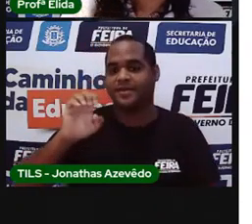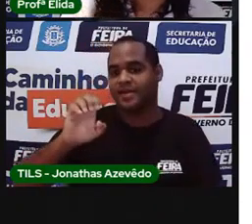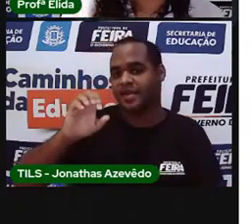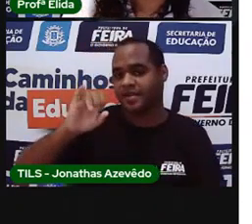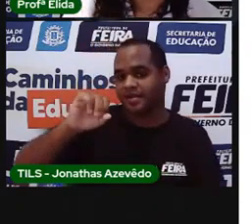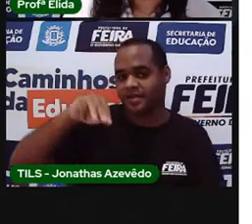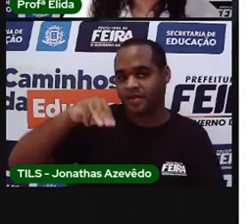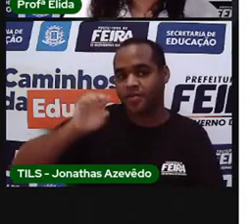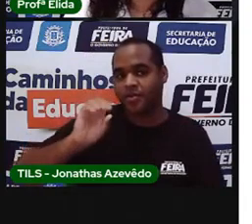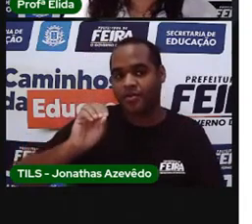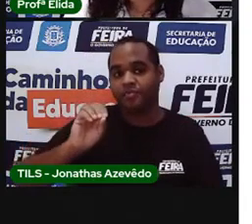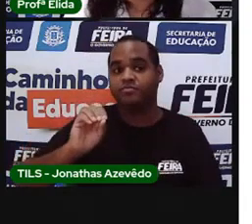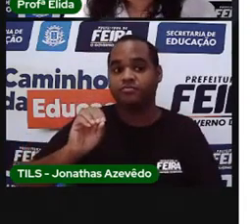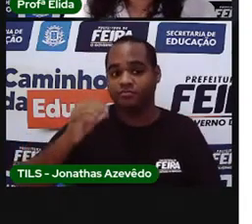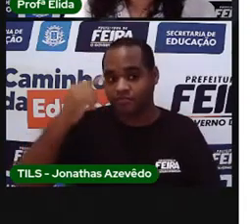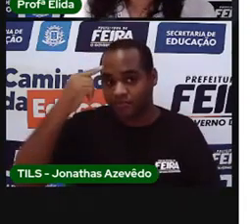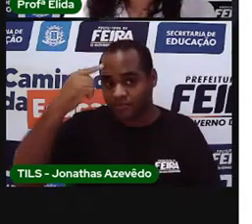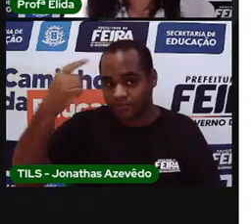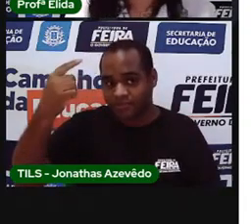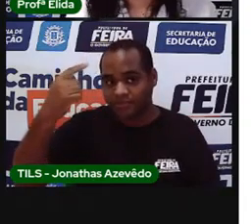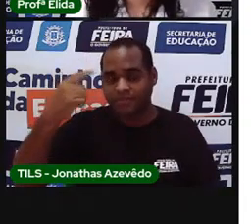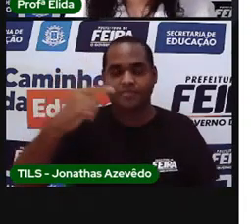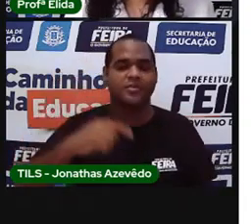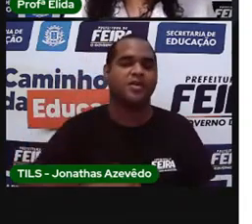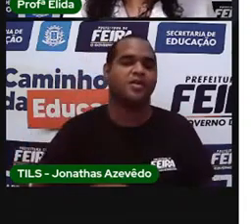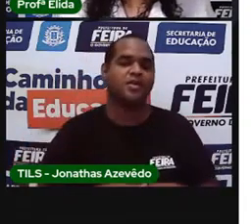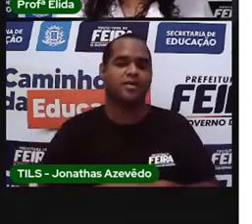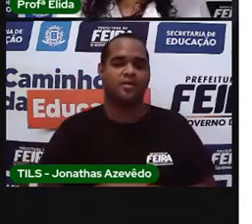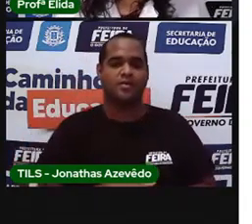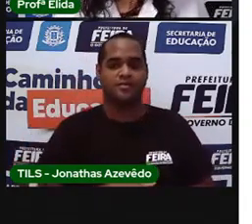Décimo. Entendeu? Vamos lá.